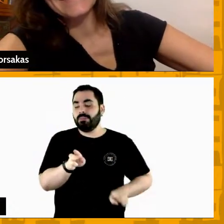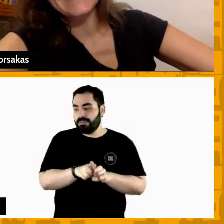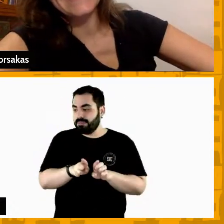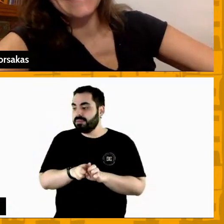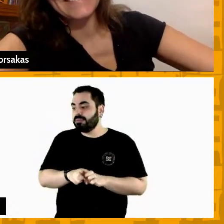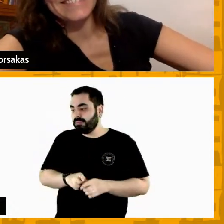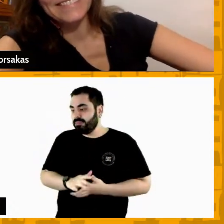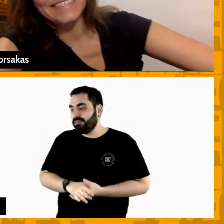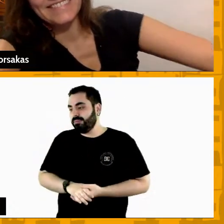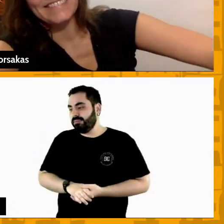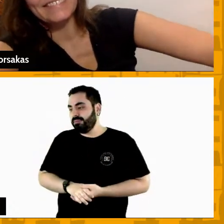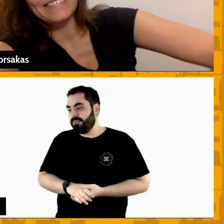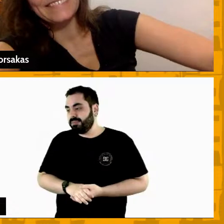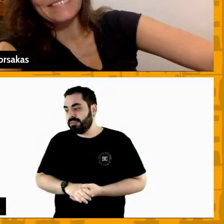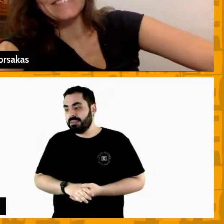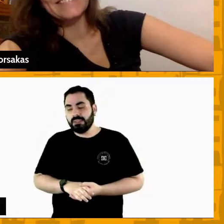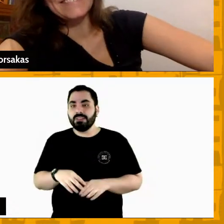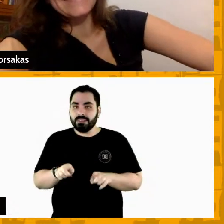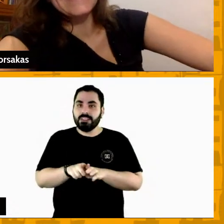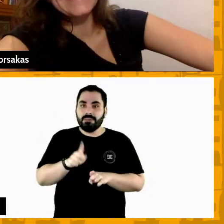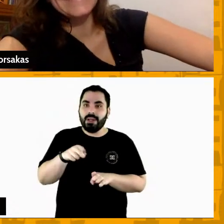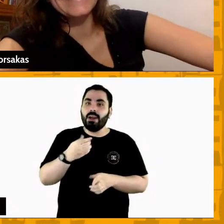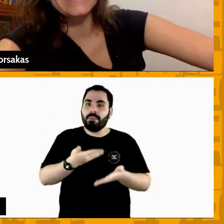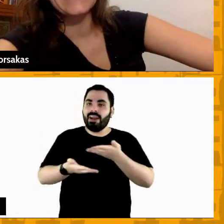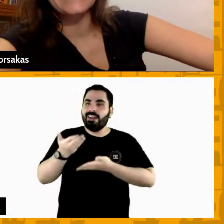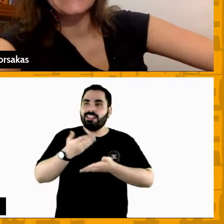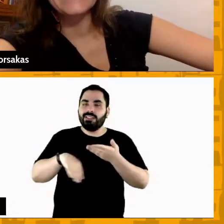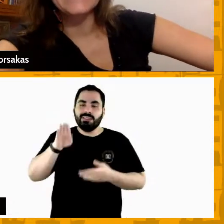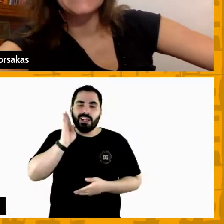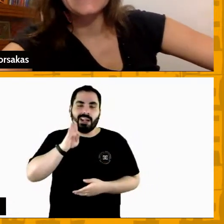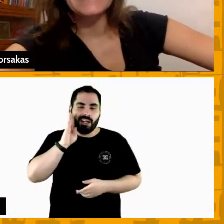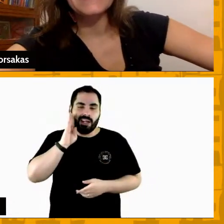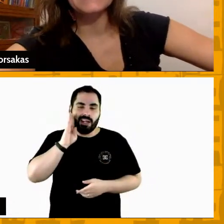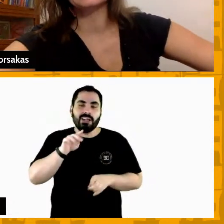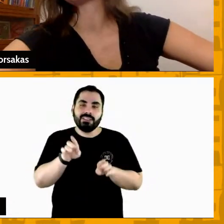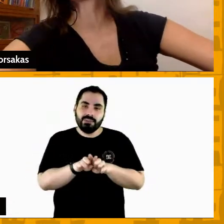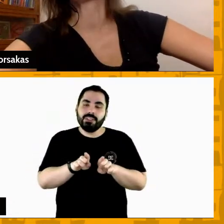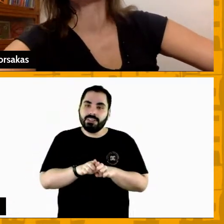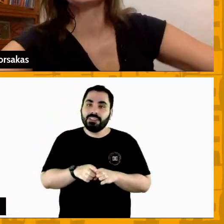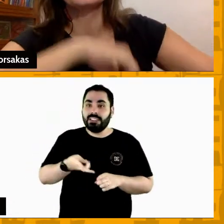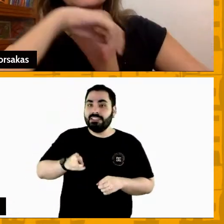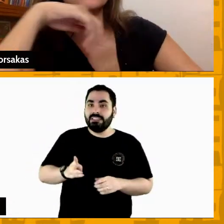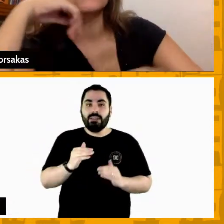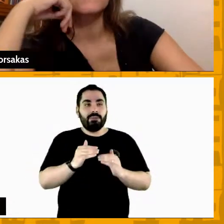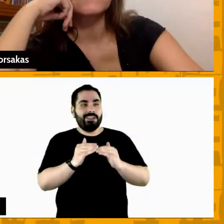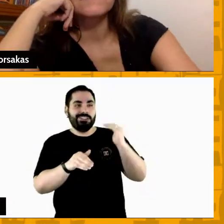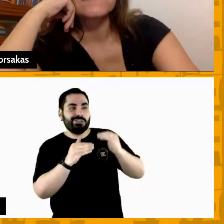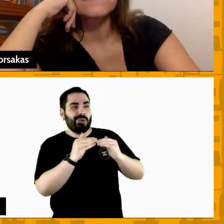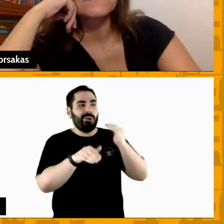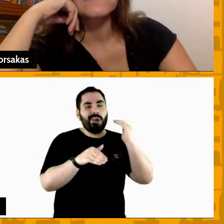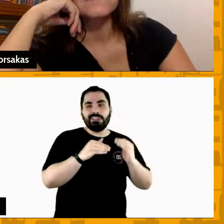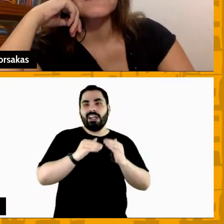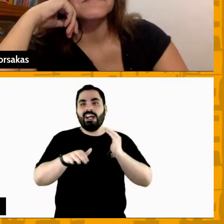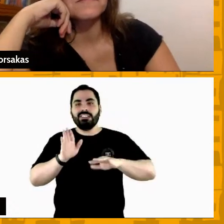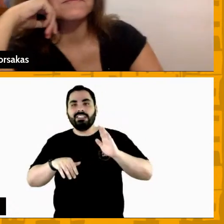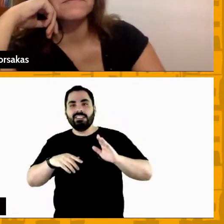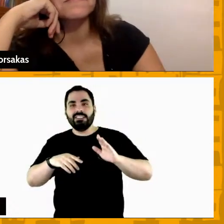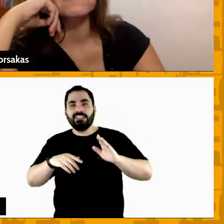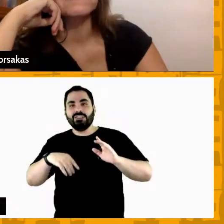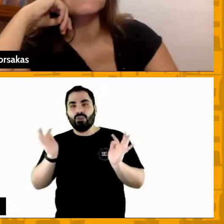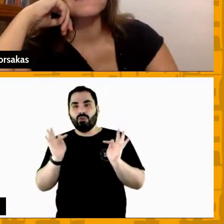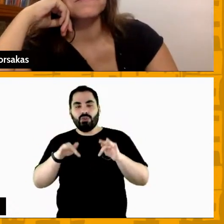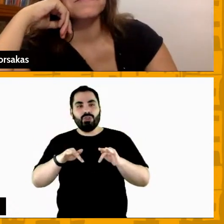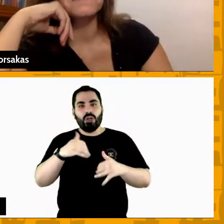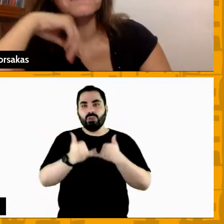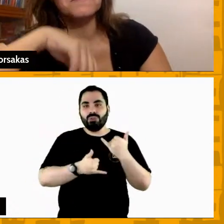uma é relação muito bacana também que a gente sempre discorda às vezes no final do jogo a gente via que a gente estava errado pra